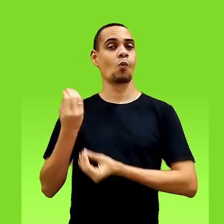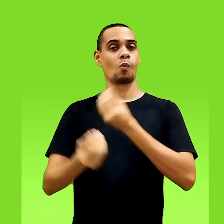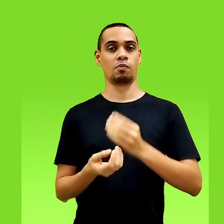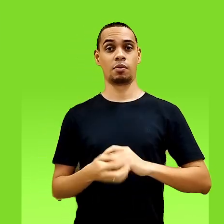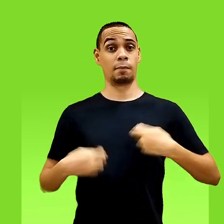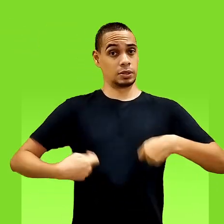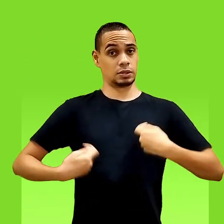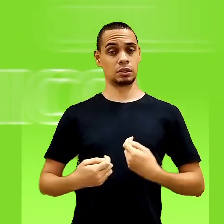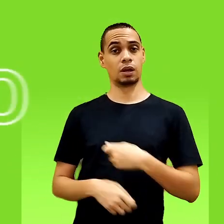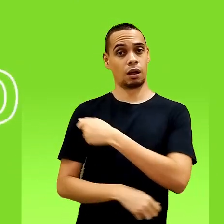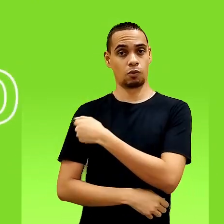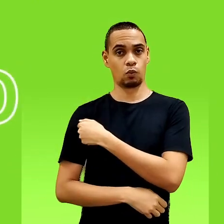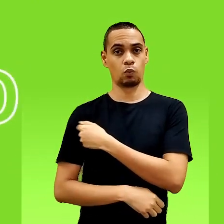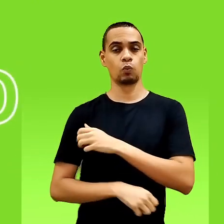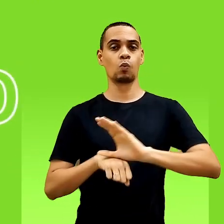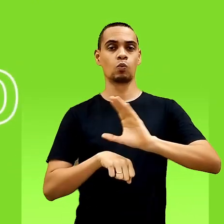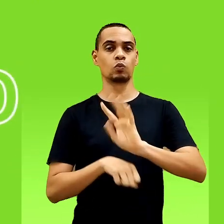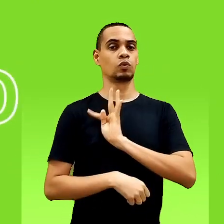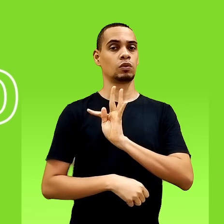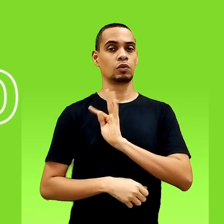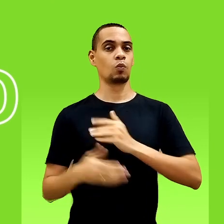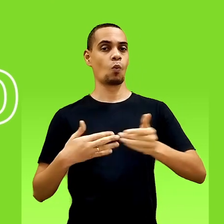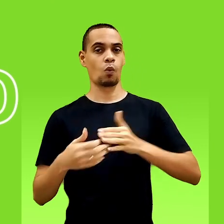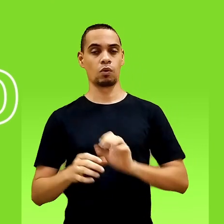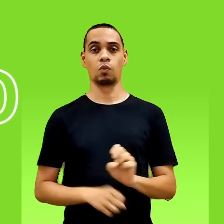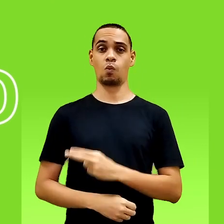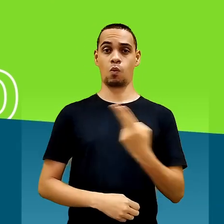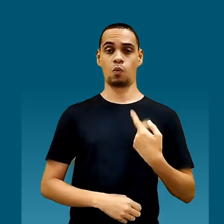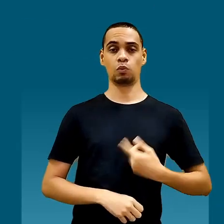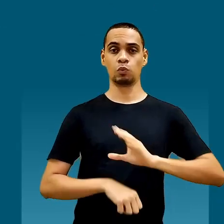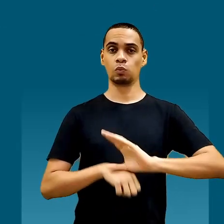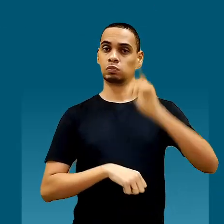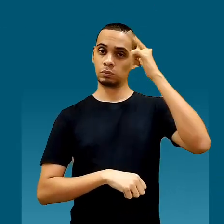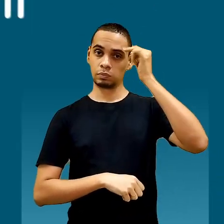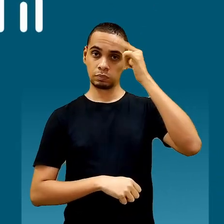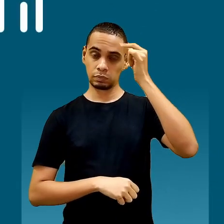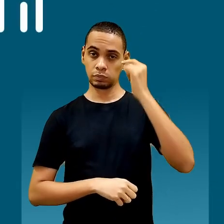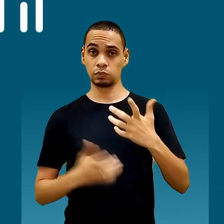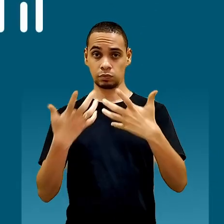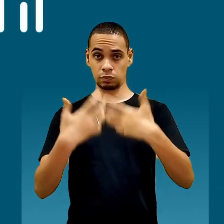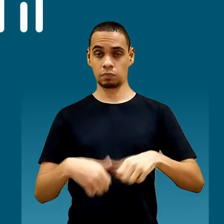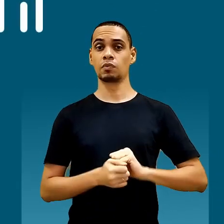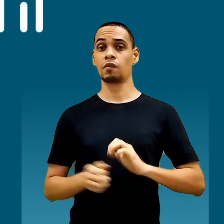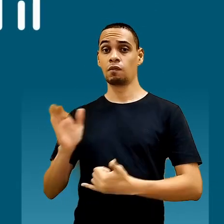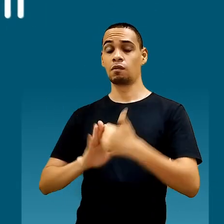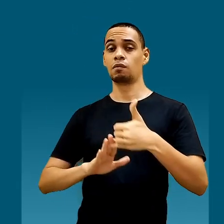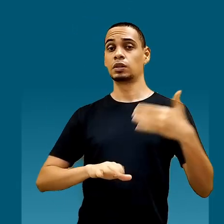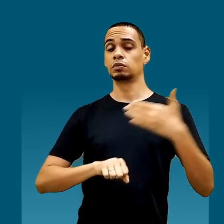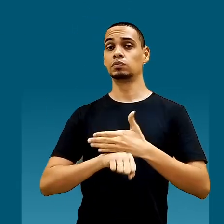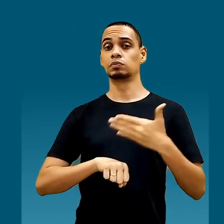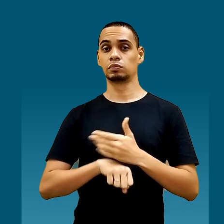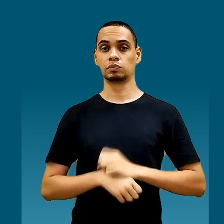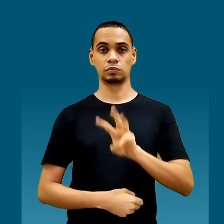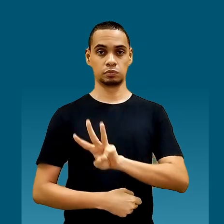que você seja aluno de qualquer curso técnico ou de graduação do IFP, forme o seu time e faça sua inscrição através